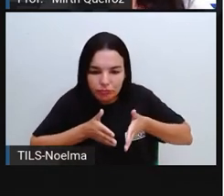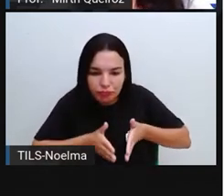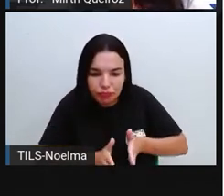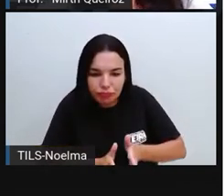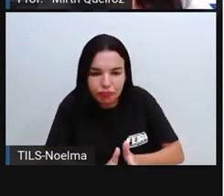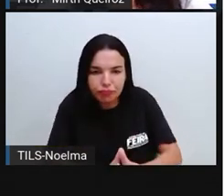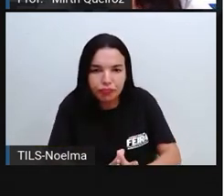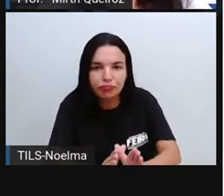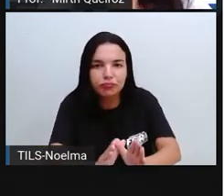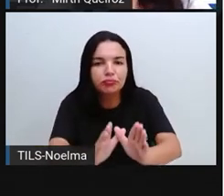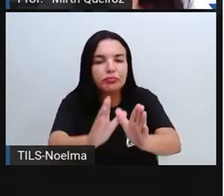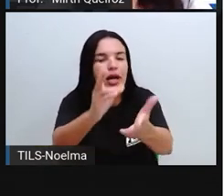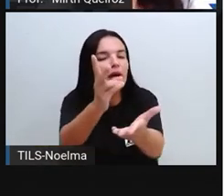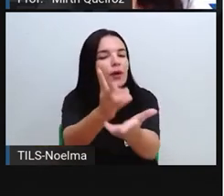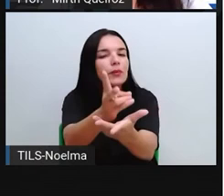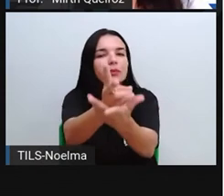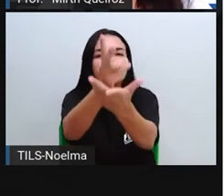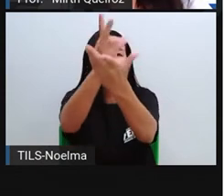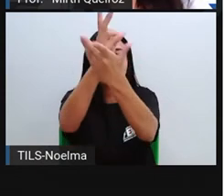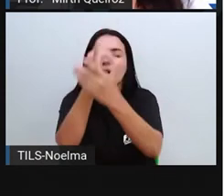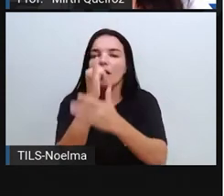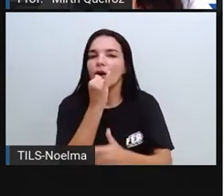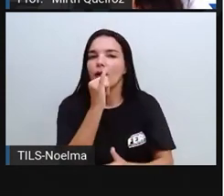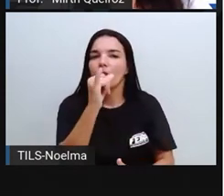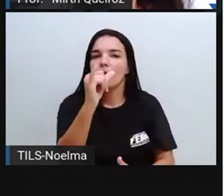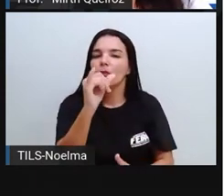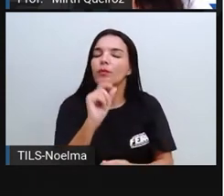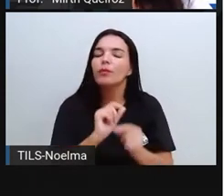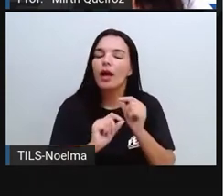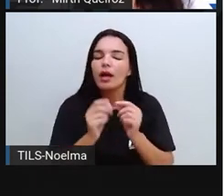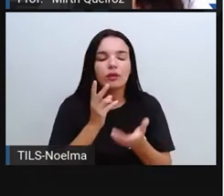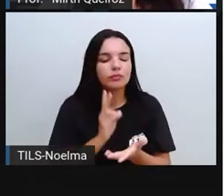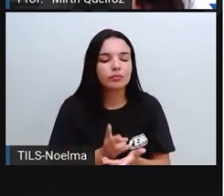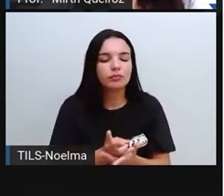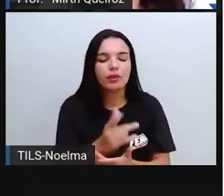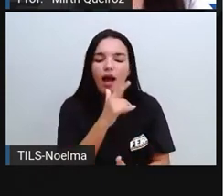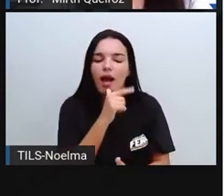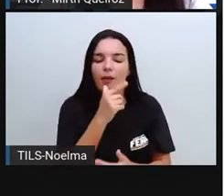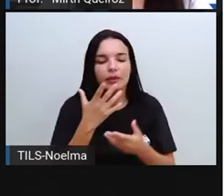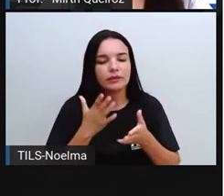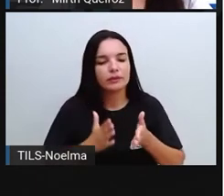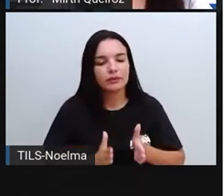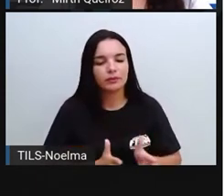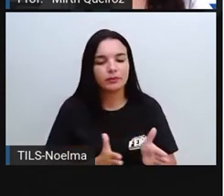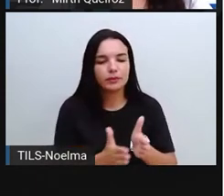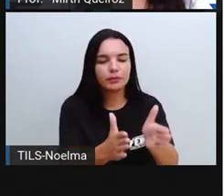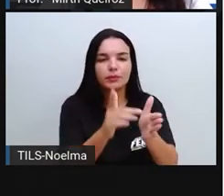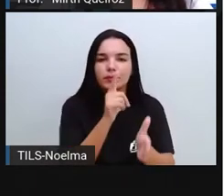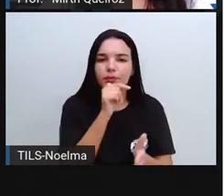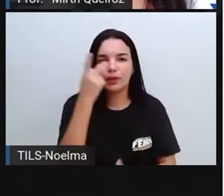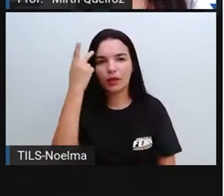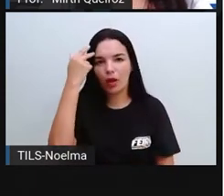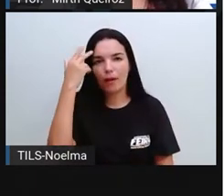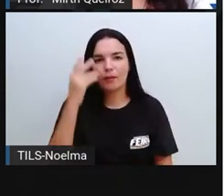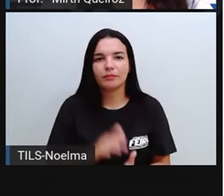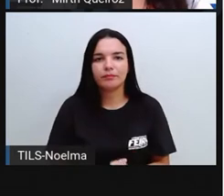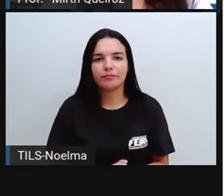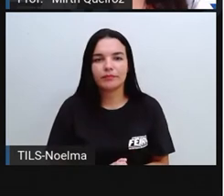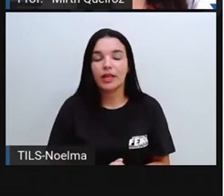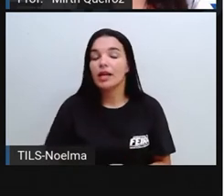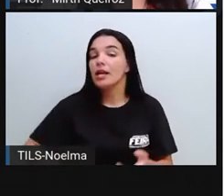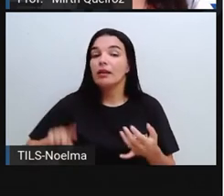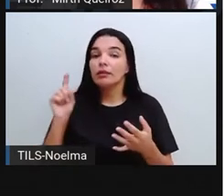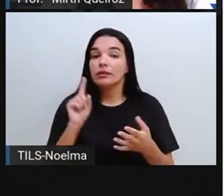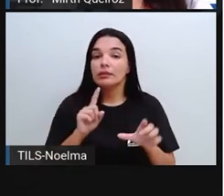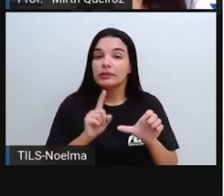escoamento. A gente vê aqui que depois de girar a turbina, ela volta aqui ao rio. O eixo da